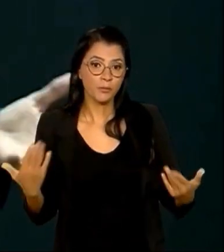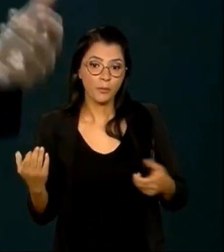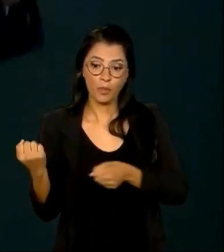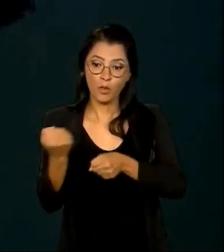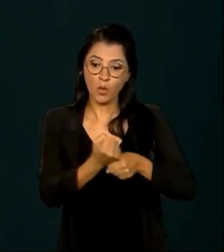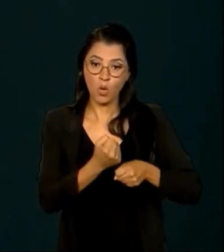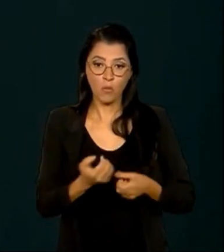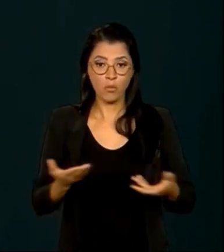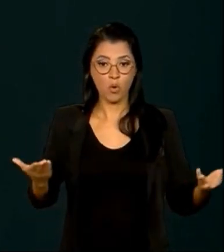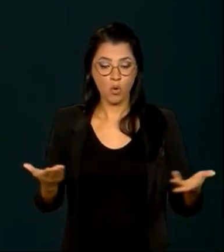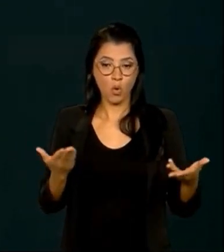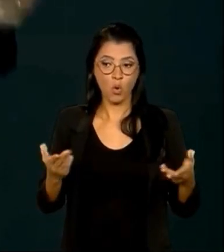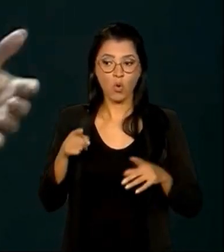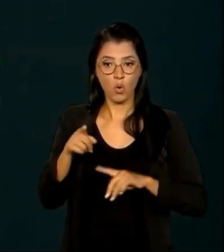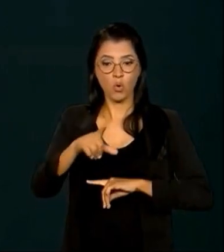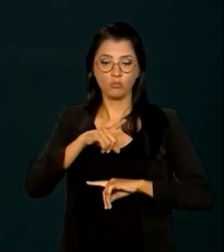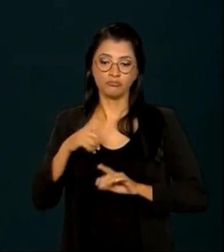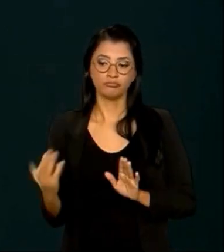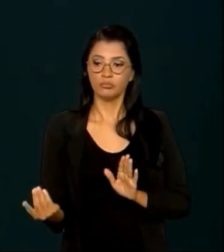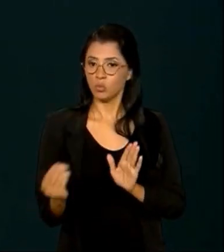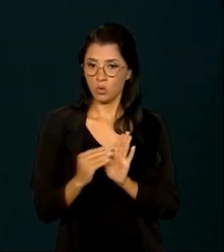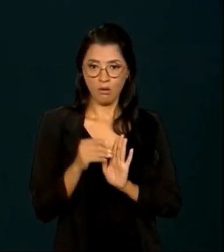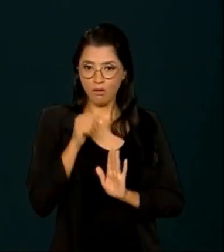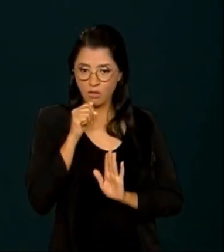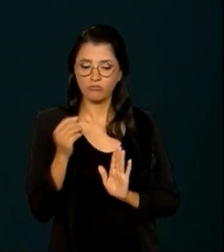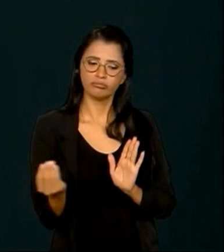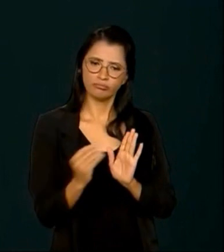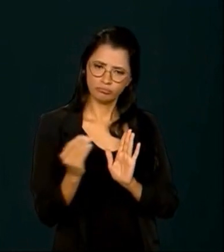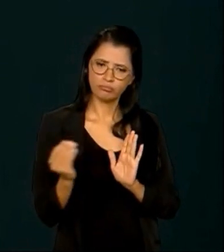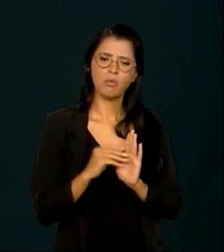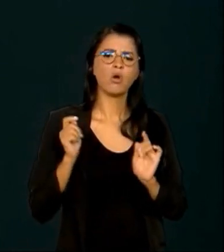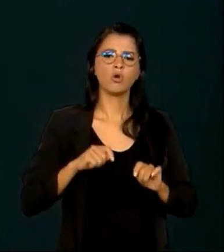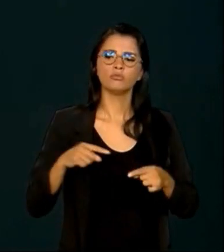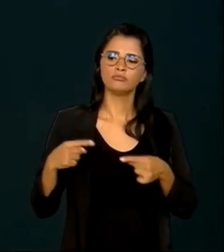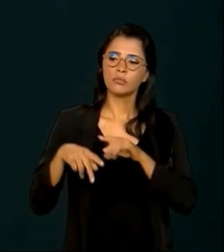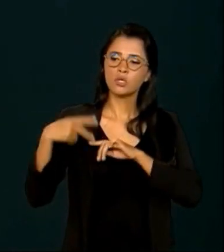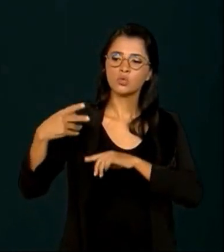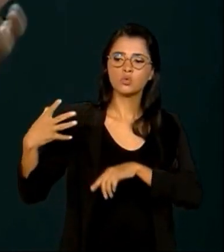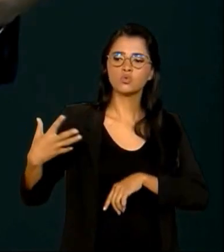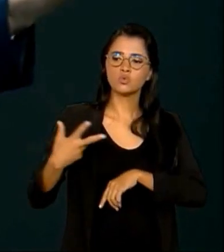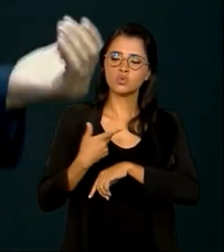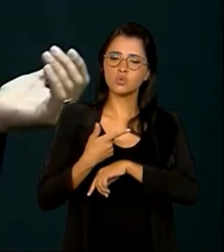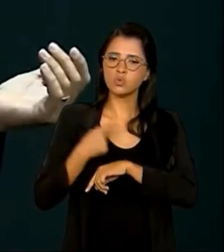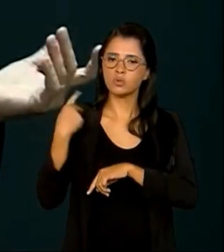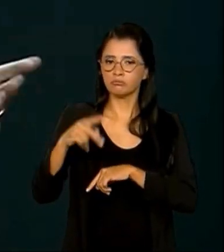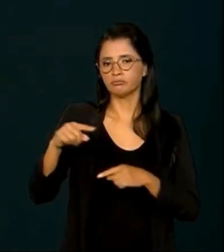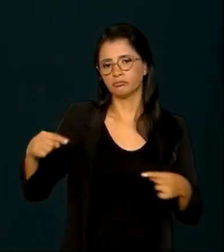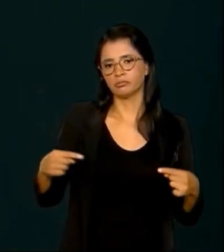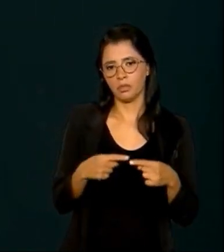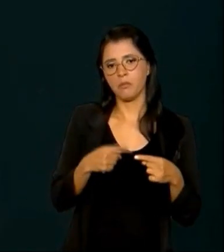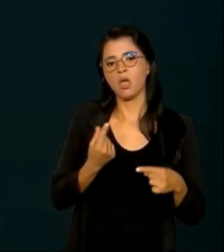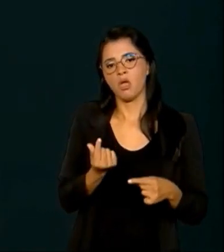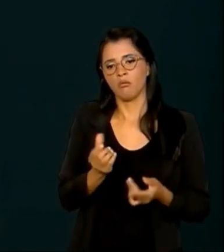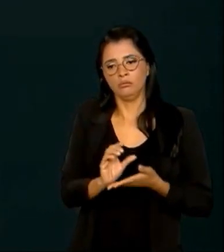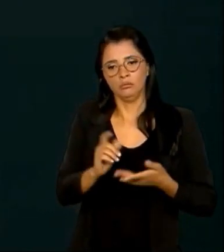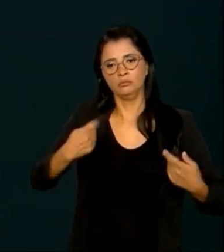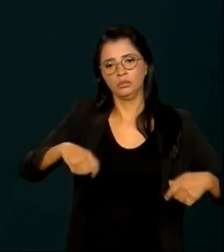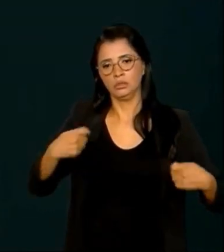obras que hoje não estão podem ser incluídas, de acordo com a sua qualidade, evidente, com a receita,